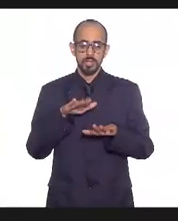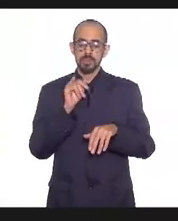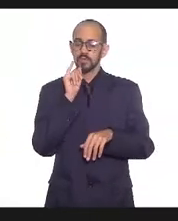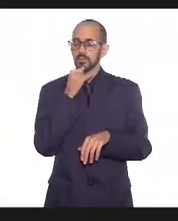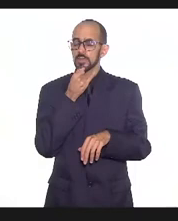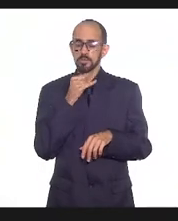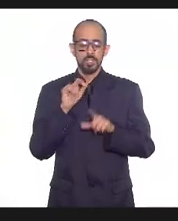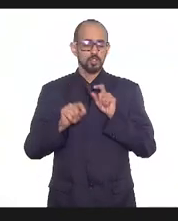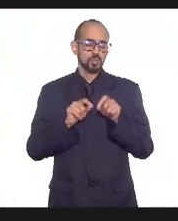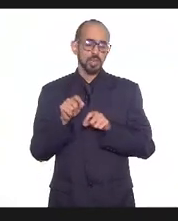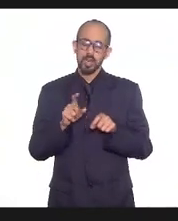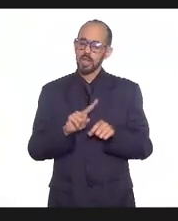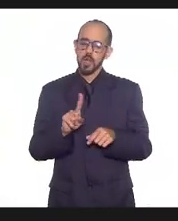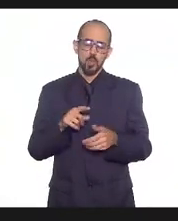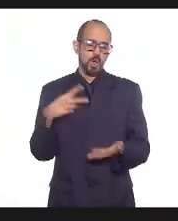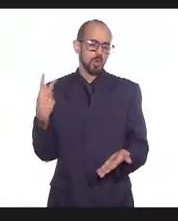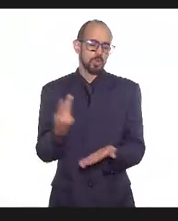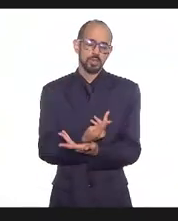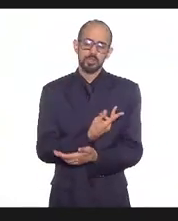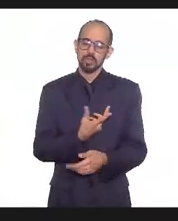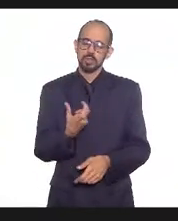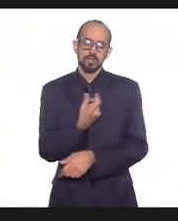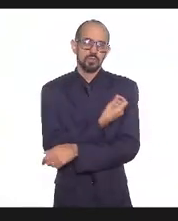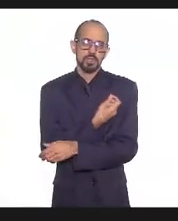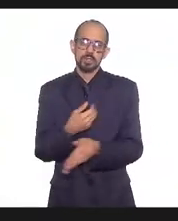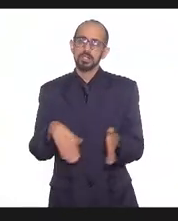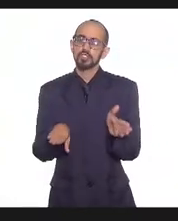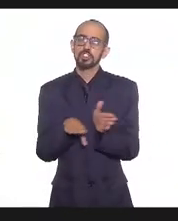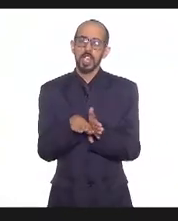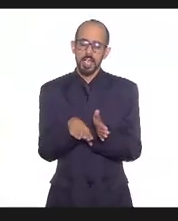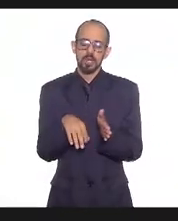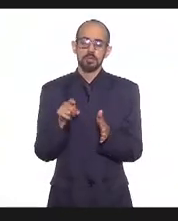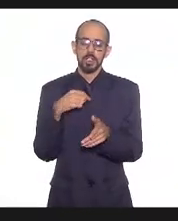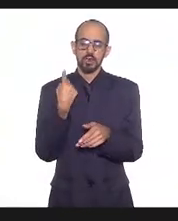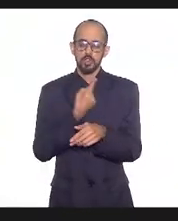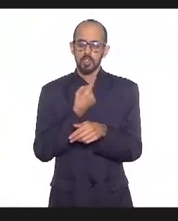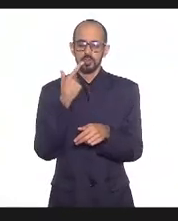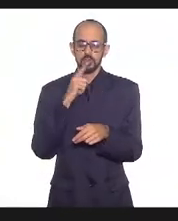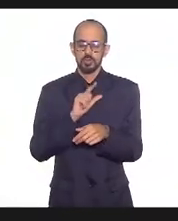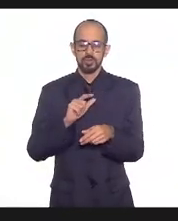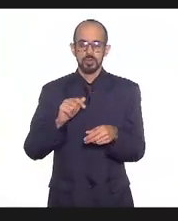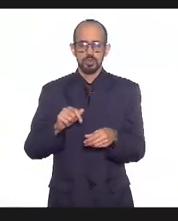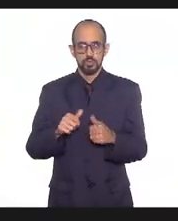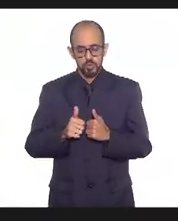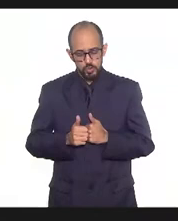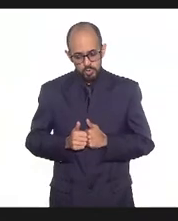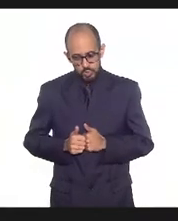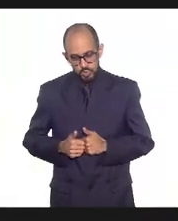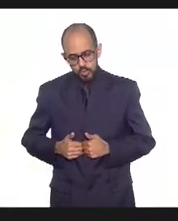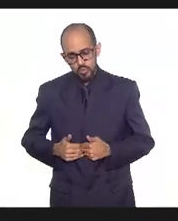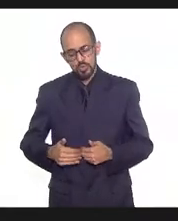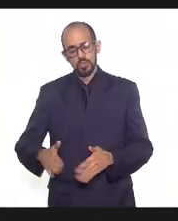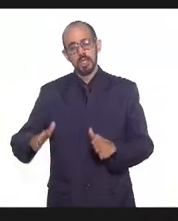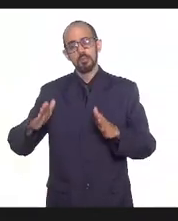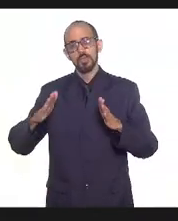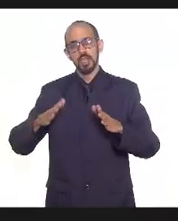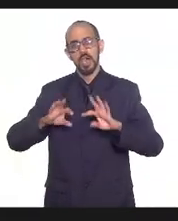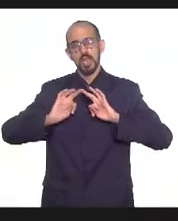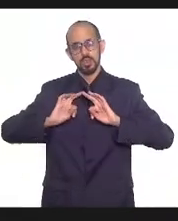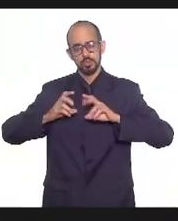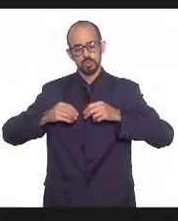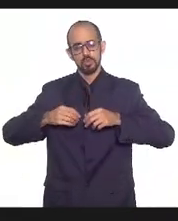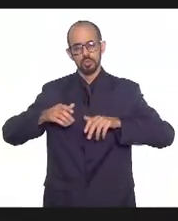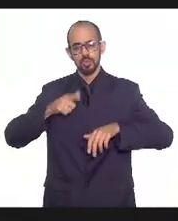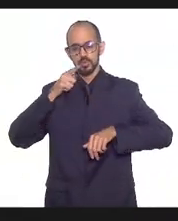não aconteceu essa chegada de vacinas para que a gente pudesse dar essa proteção maior que agora a gente está recebendo